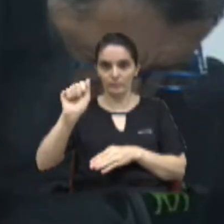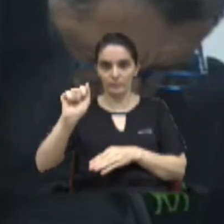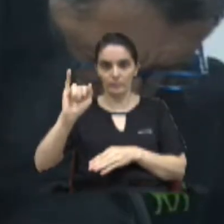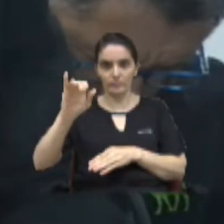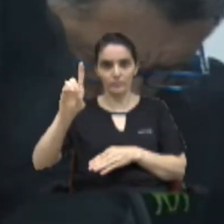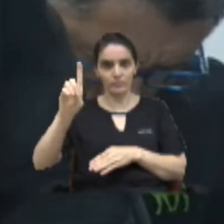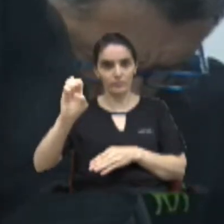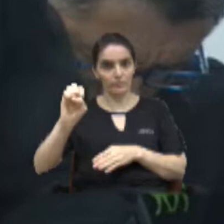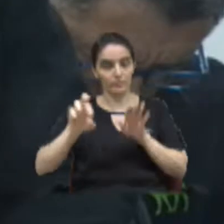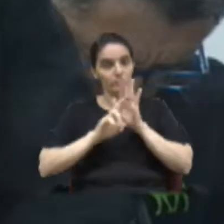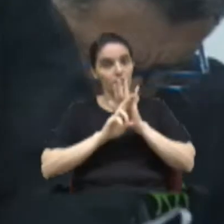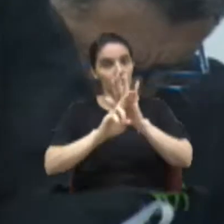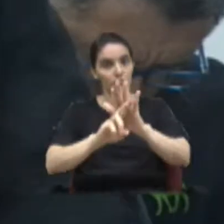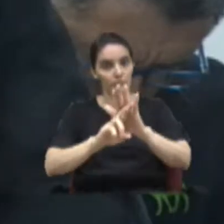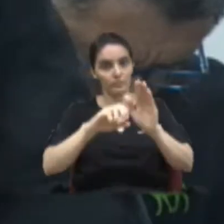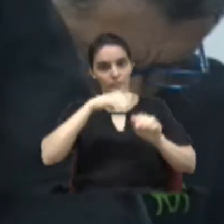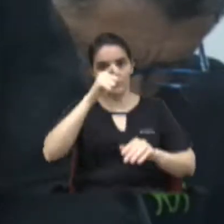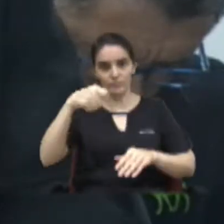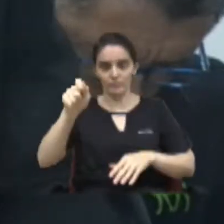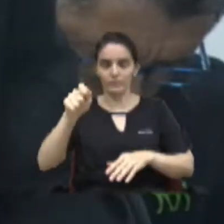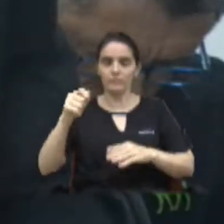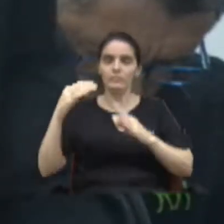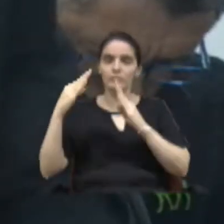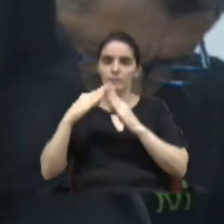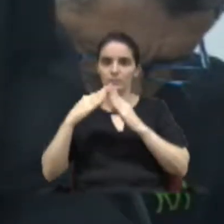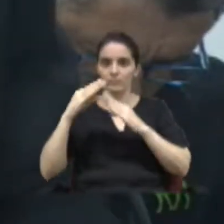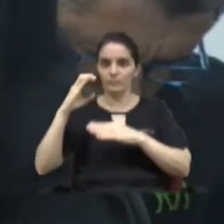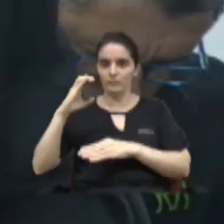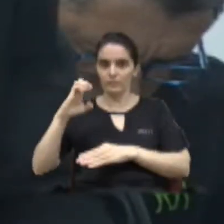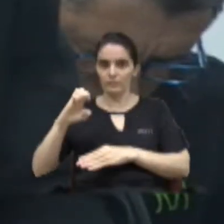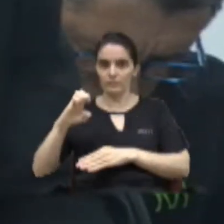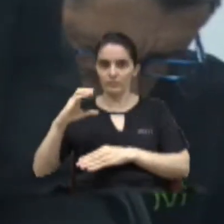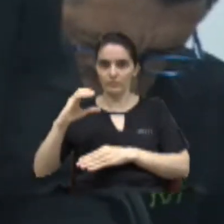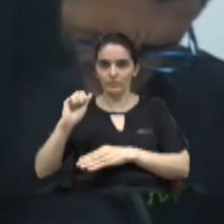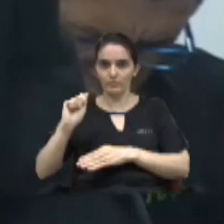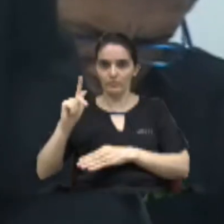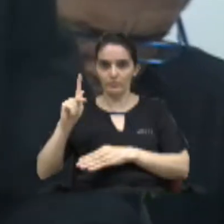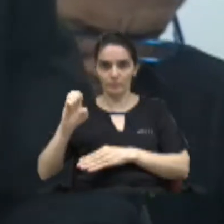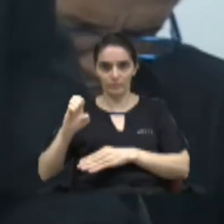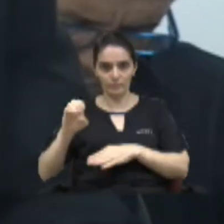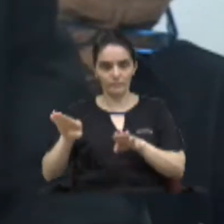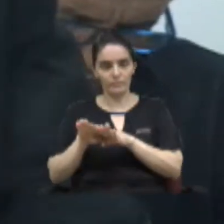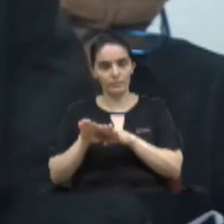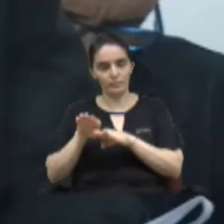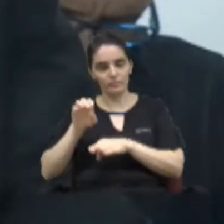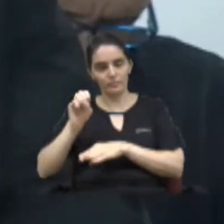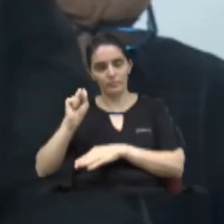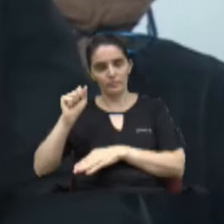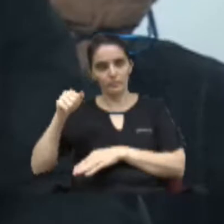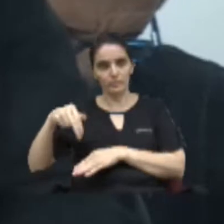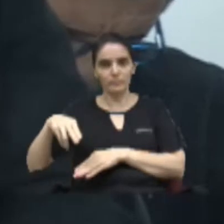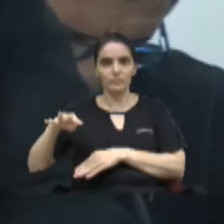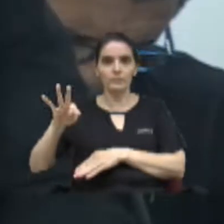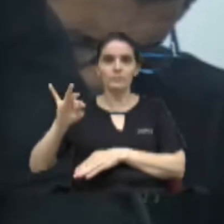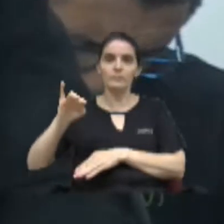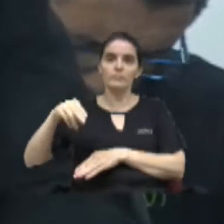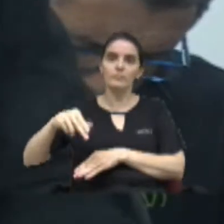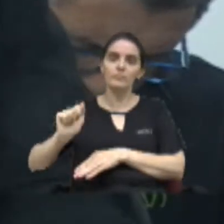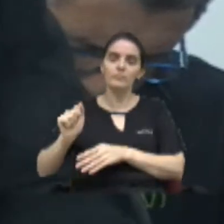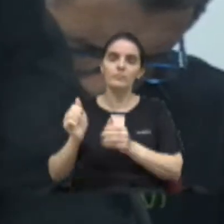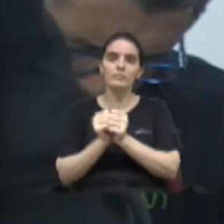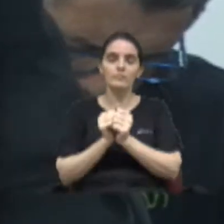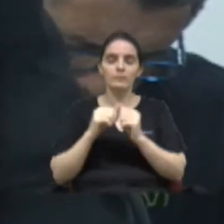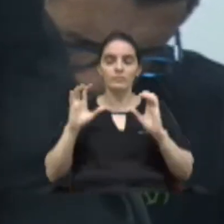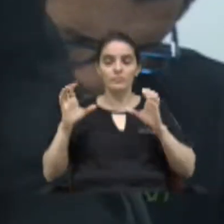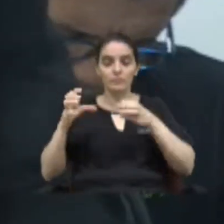associações de moradores lá da Secap e também do Santina, que estiveram à frente desta luta junto com a